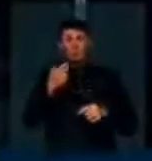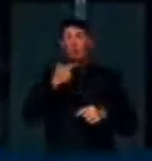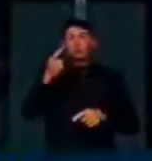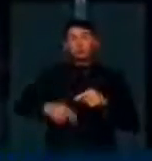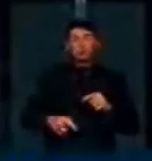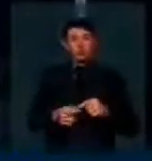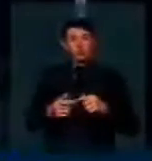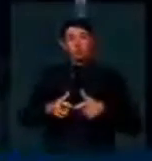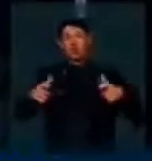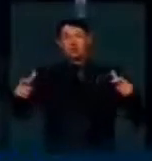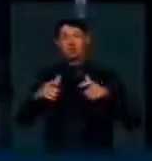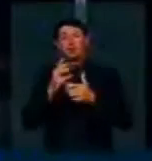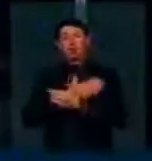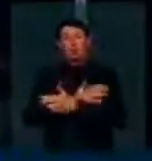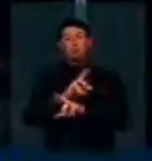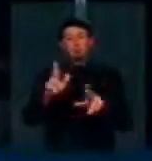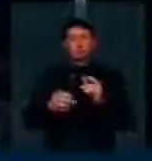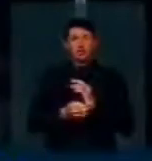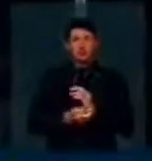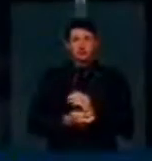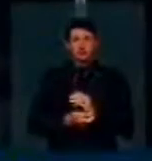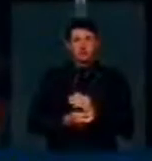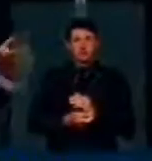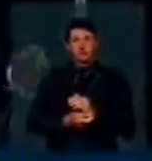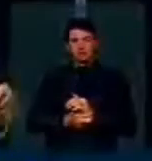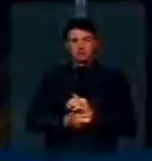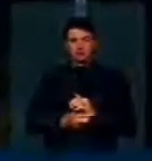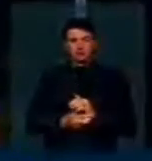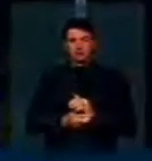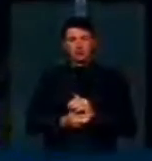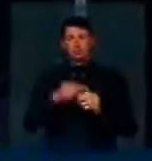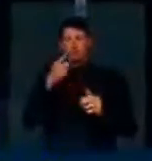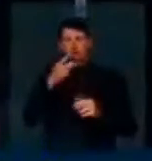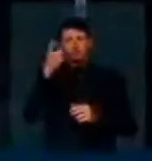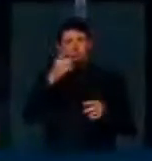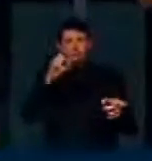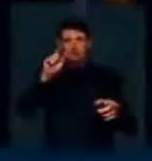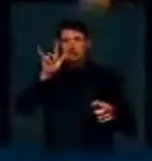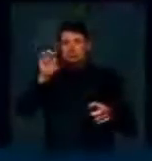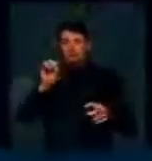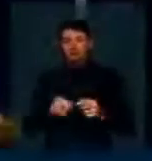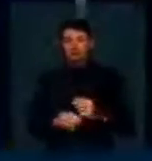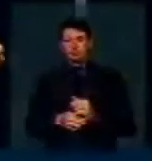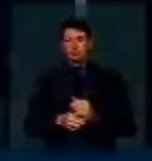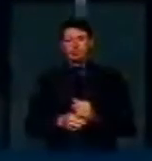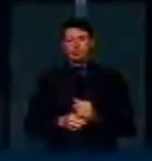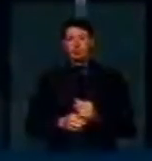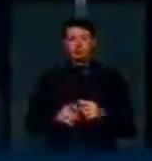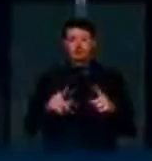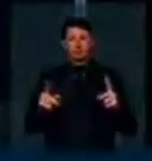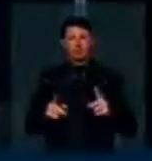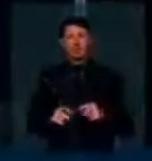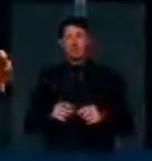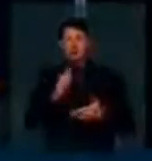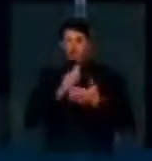oferecer tamanho de arquivo diferente. E eu queria dizer ao deputado Domingos, que sabe que eu respeito muito, mas parte da posição